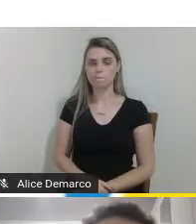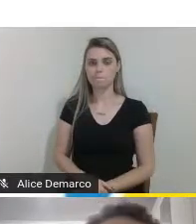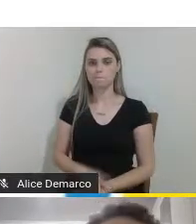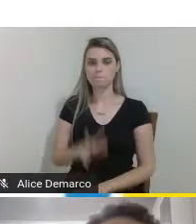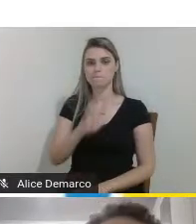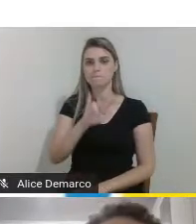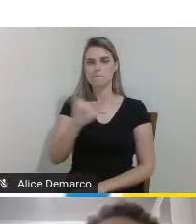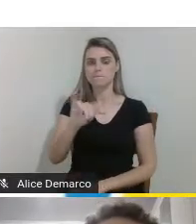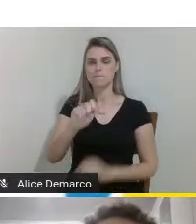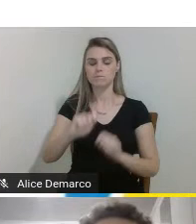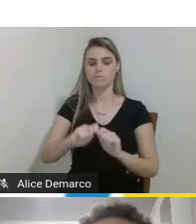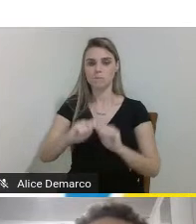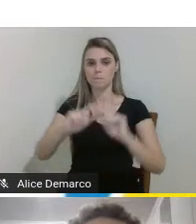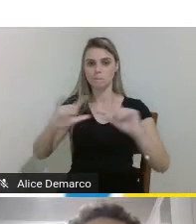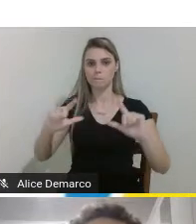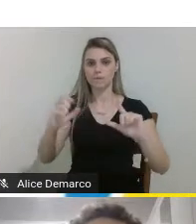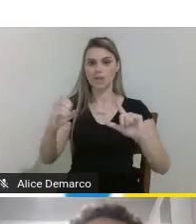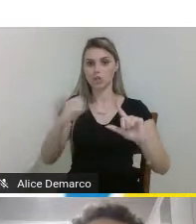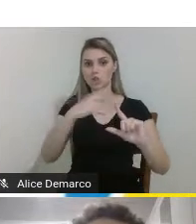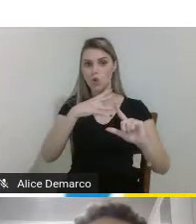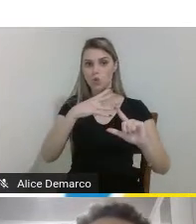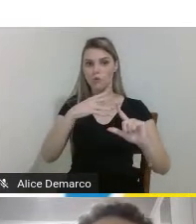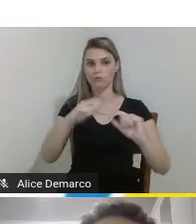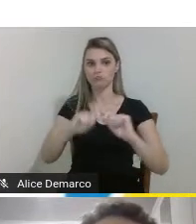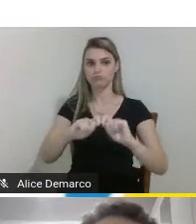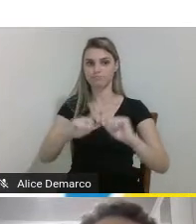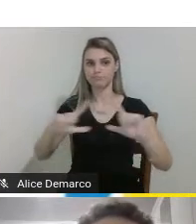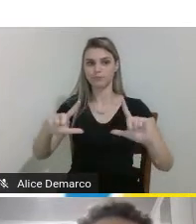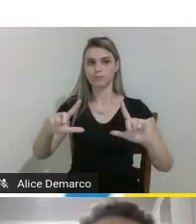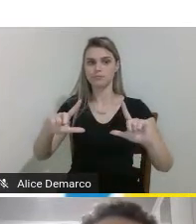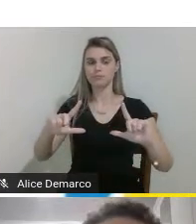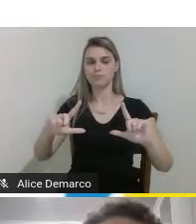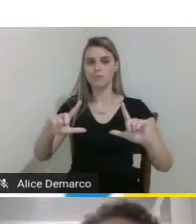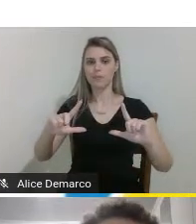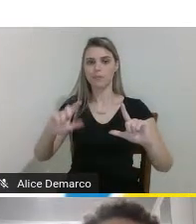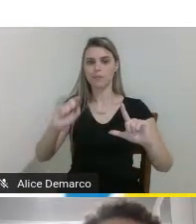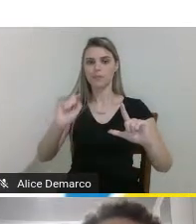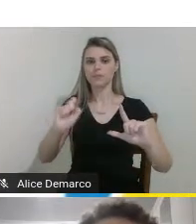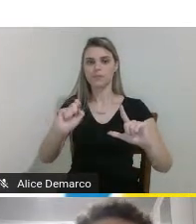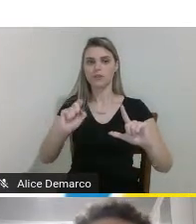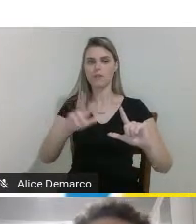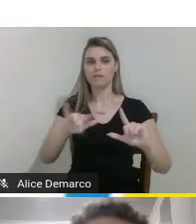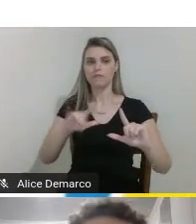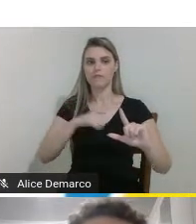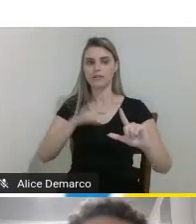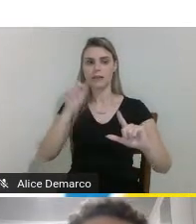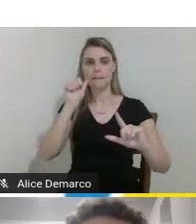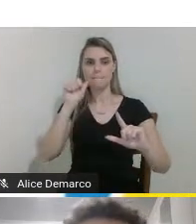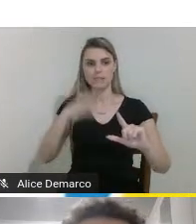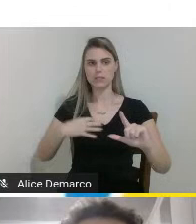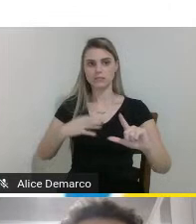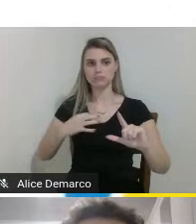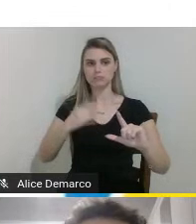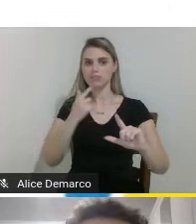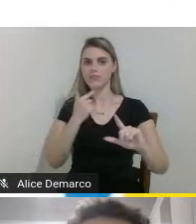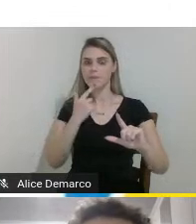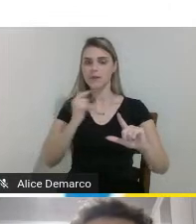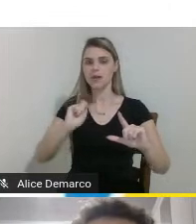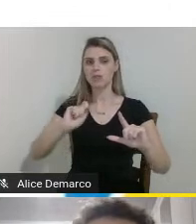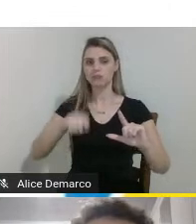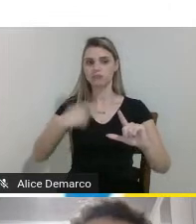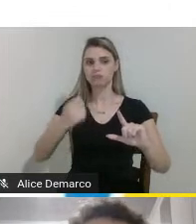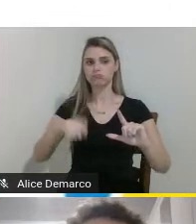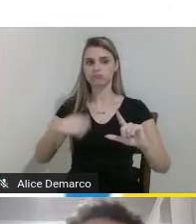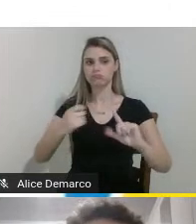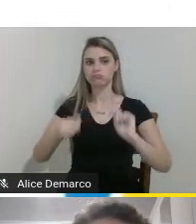ele vai aparecer um bloco no centro da tela como um boneco nesse caso é a menina de vestido vermelho gestualizando a